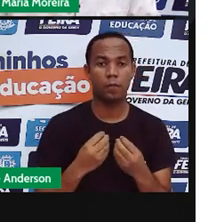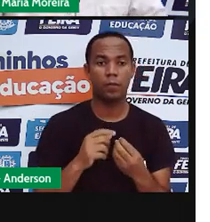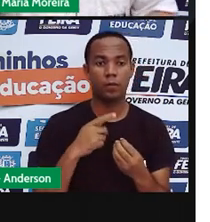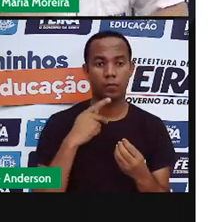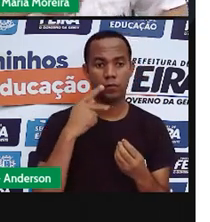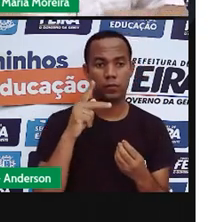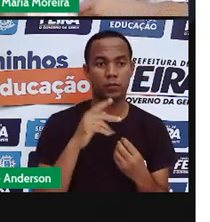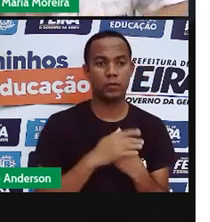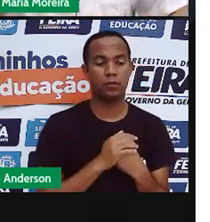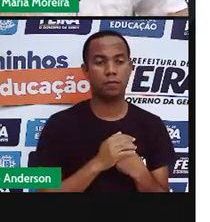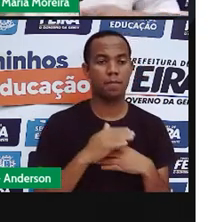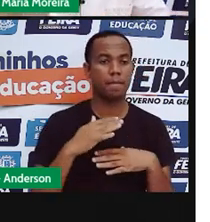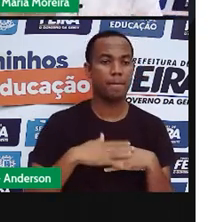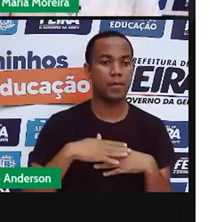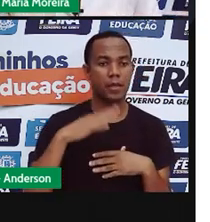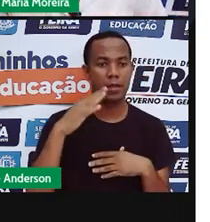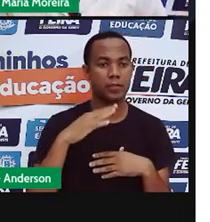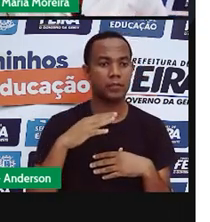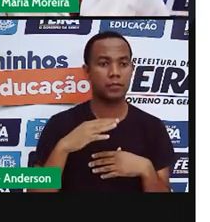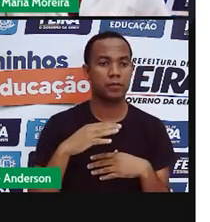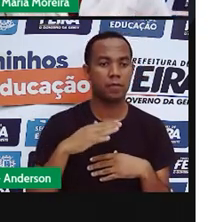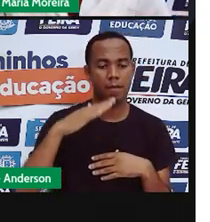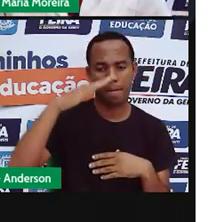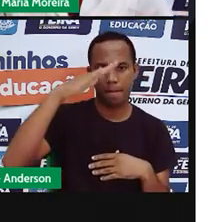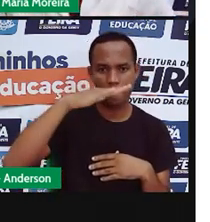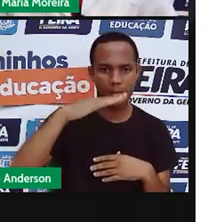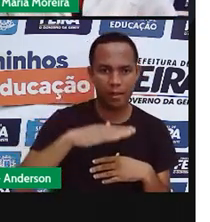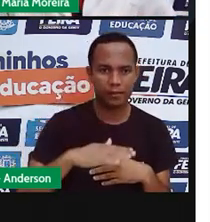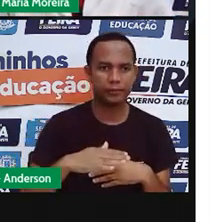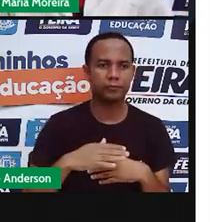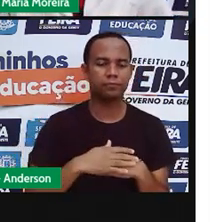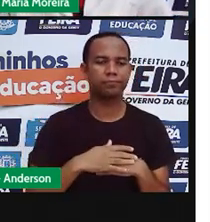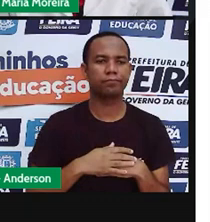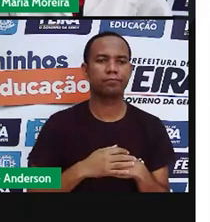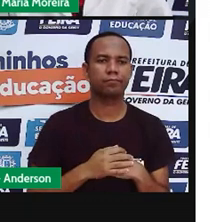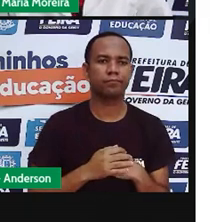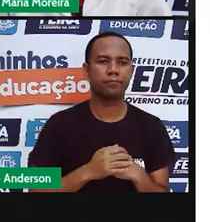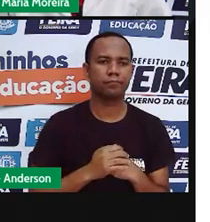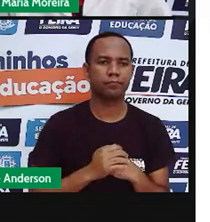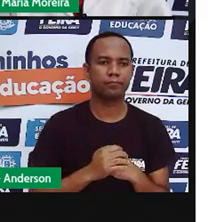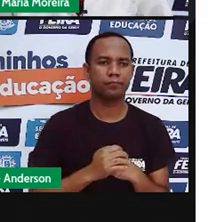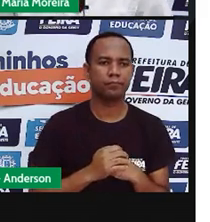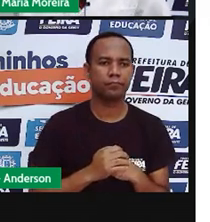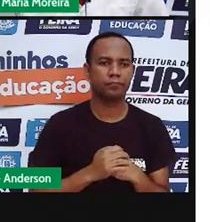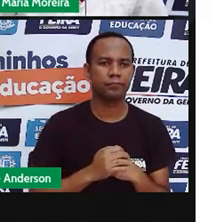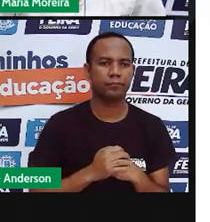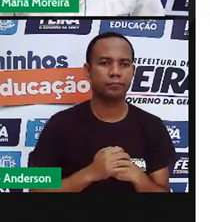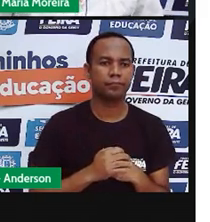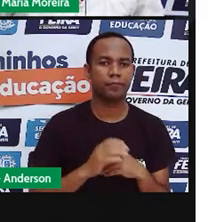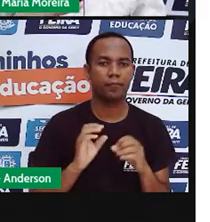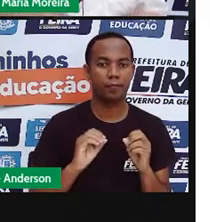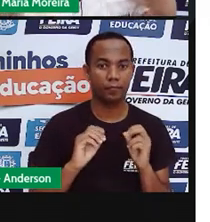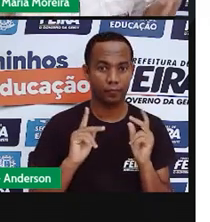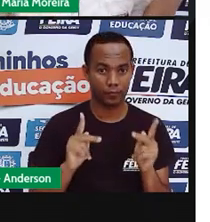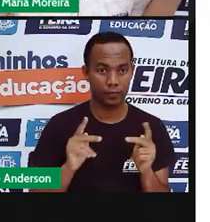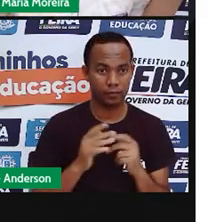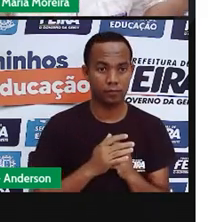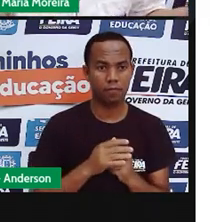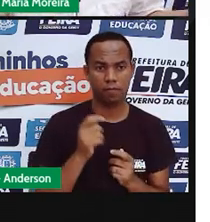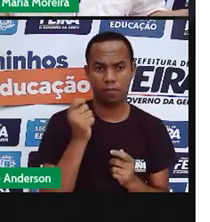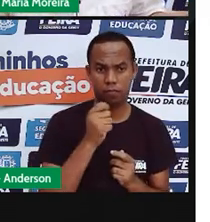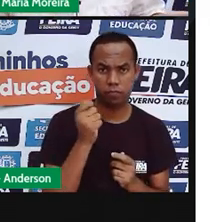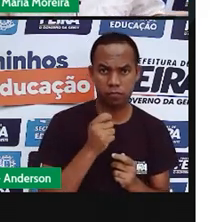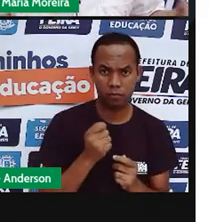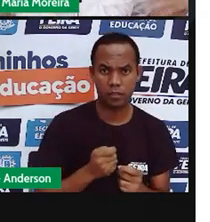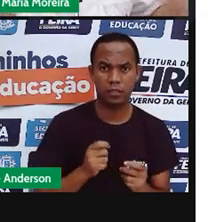você, quanto mais você vai puxando, mais baixo ela vai ficando. Certo? Pronto. E quando você empina várias